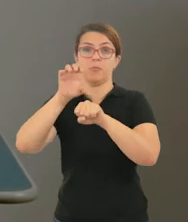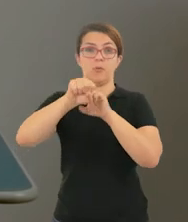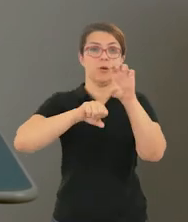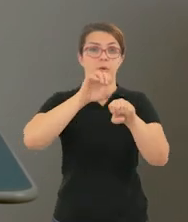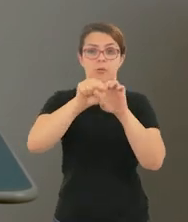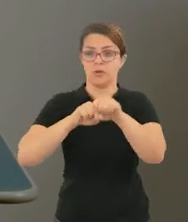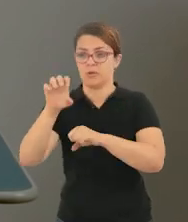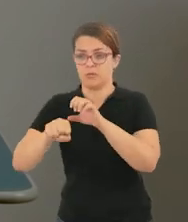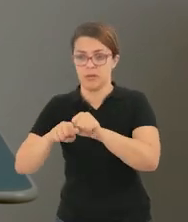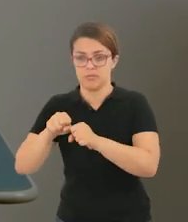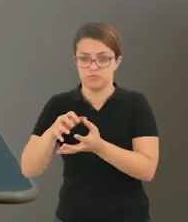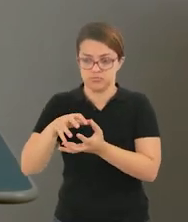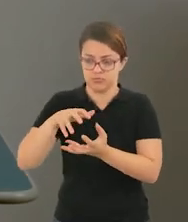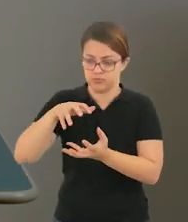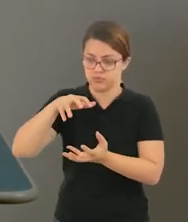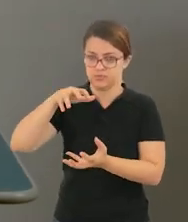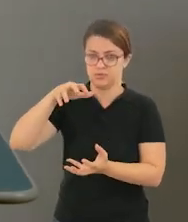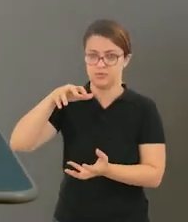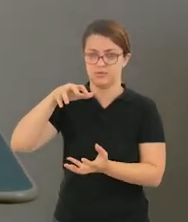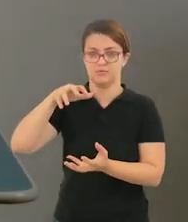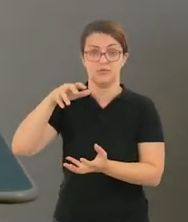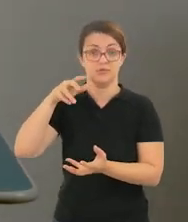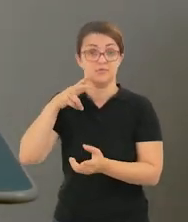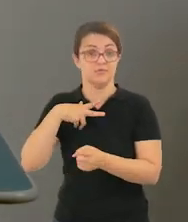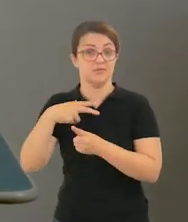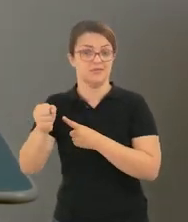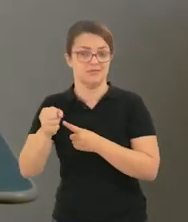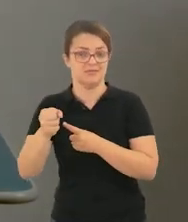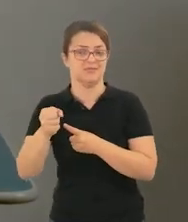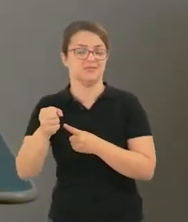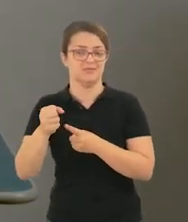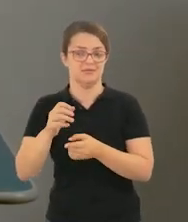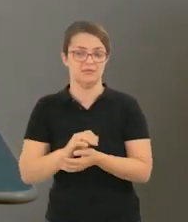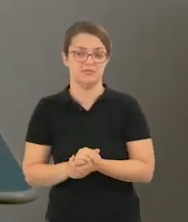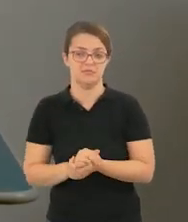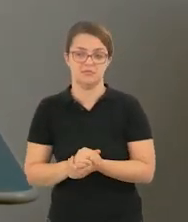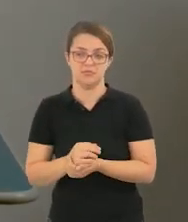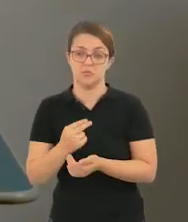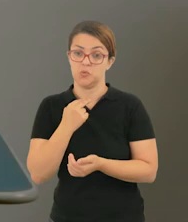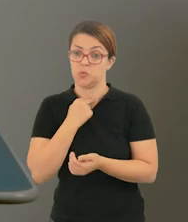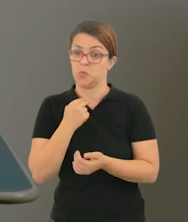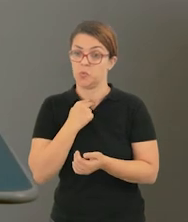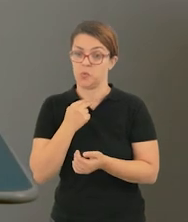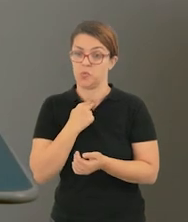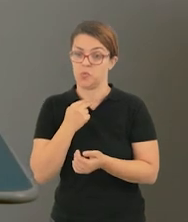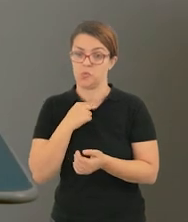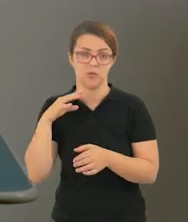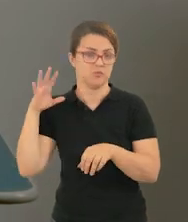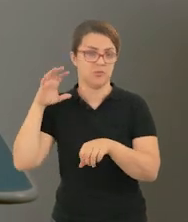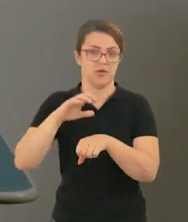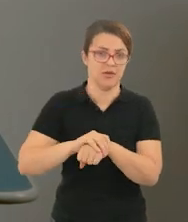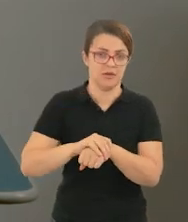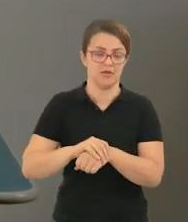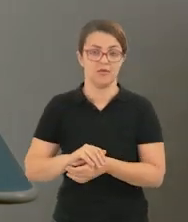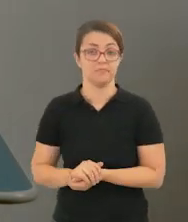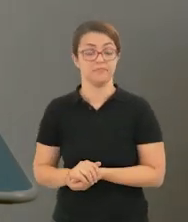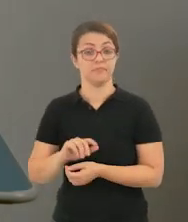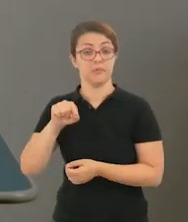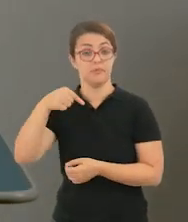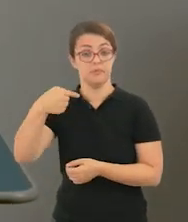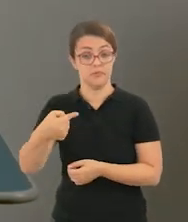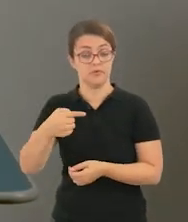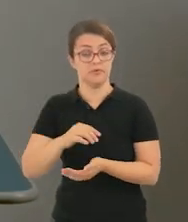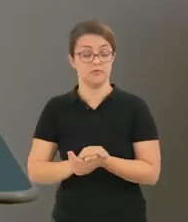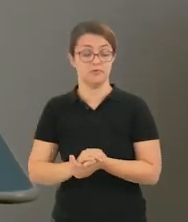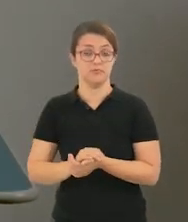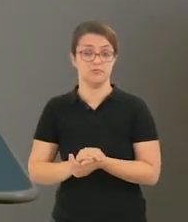mais chances vocês vão ter de ganhar e melhor ainda. Não pode deixar o combustível acabar, ok? Depois disso, vocês irão anotar